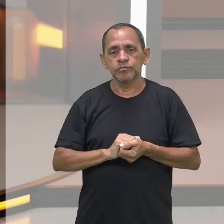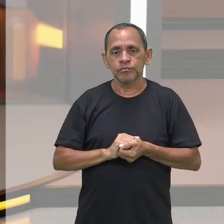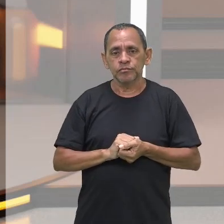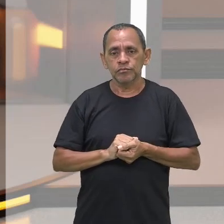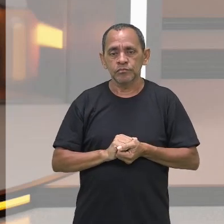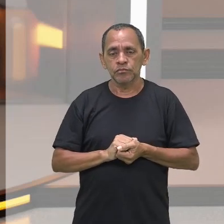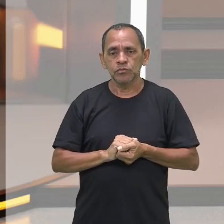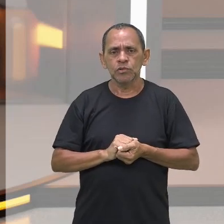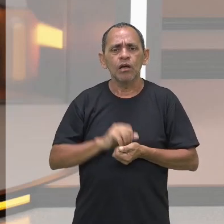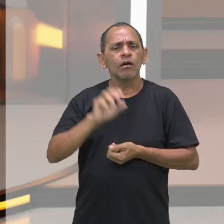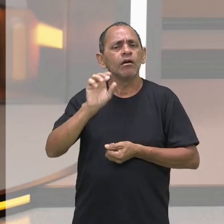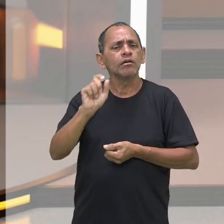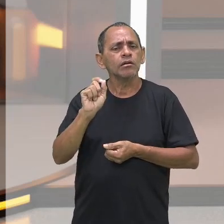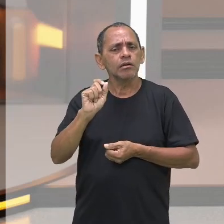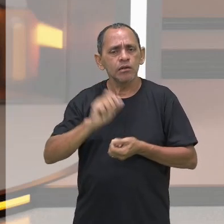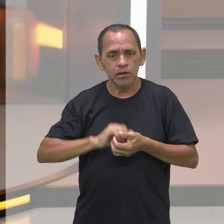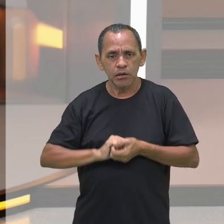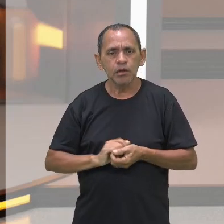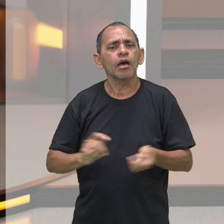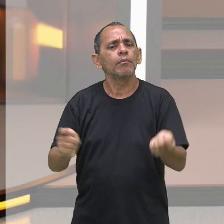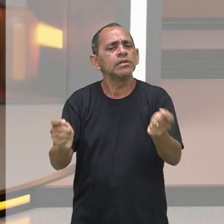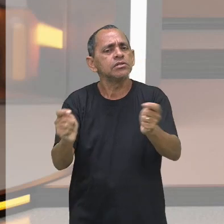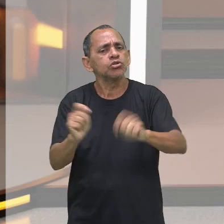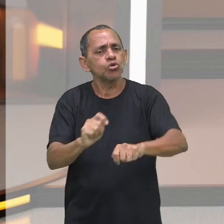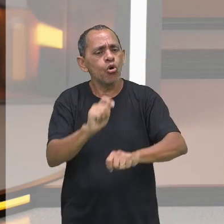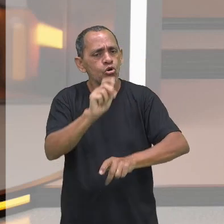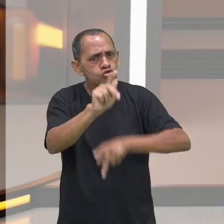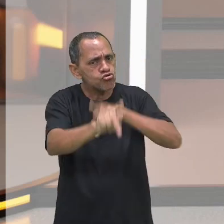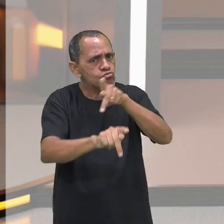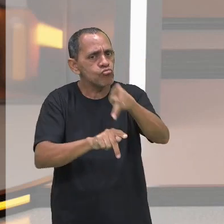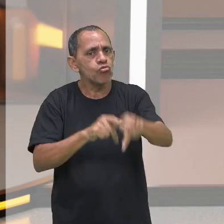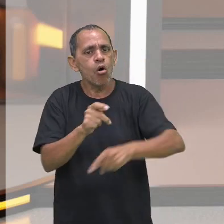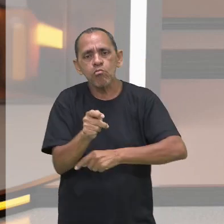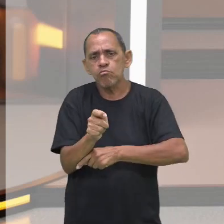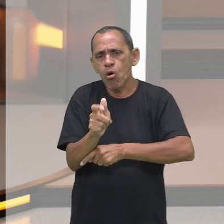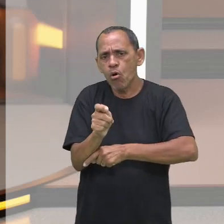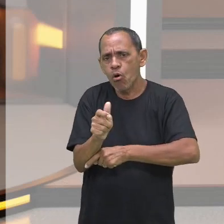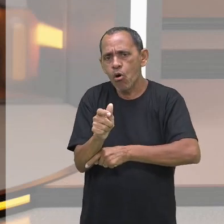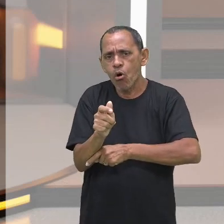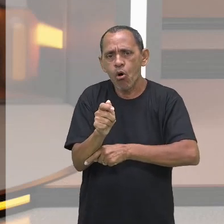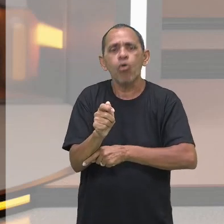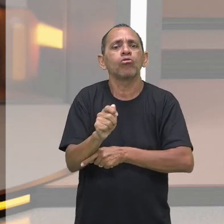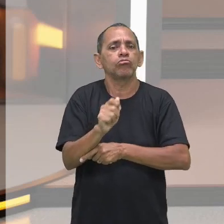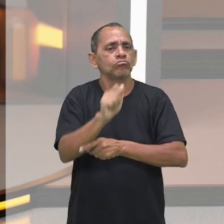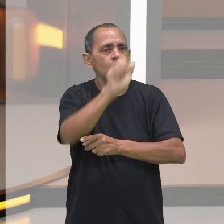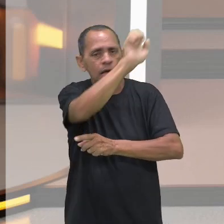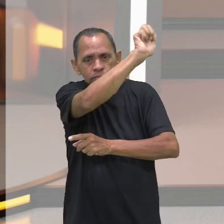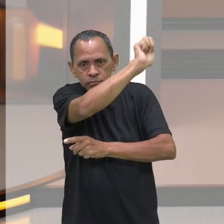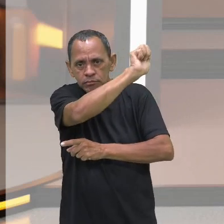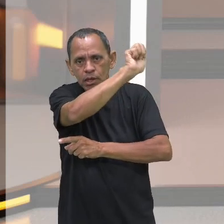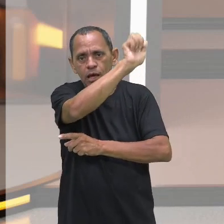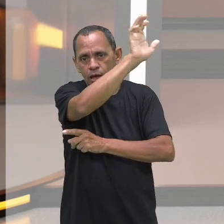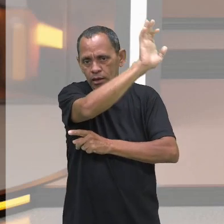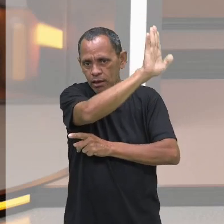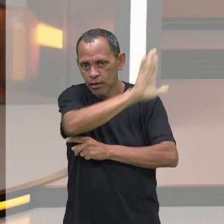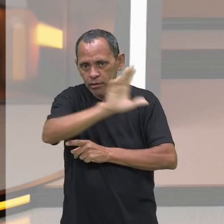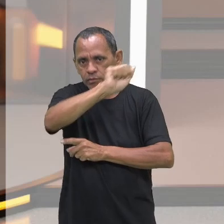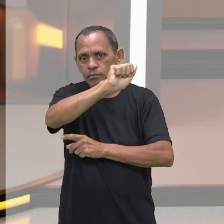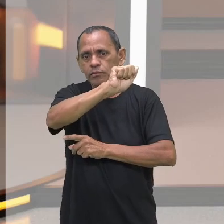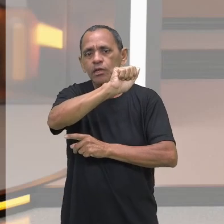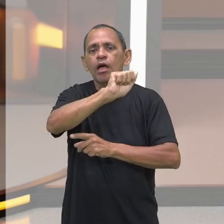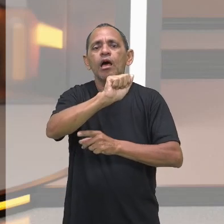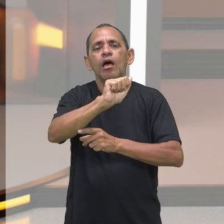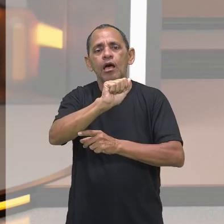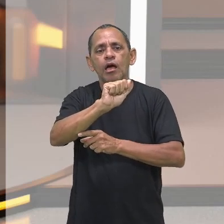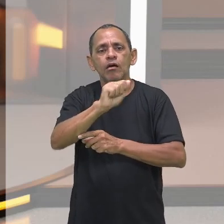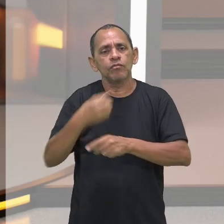misturar. O que possibilitou que um pouco da diversidade cultural da Ásia resida na América.